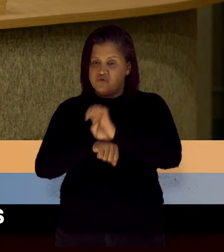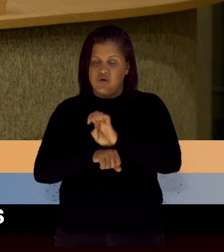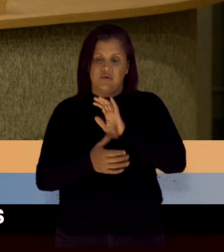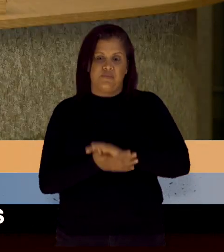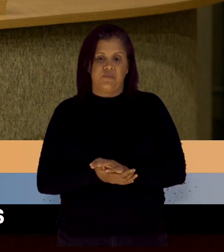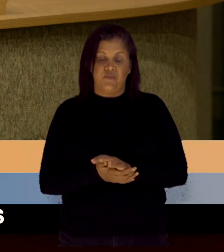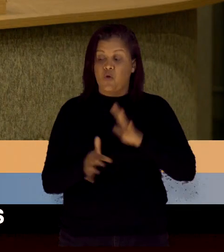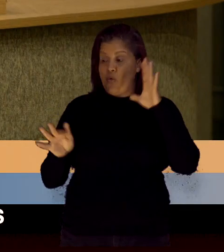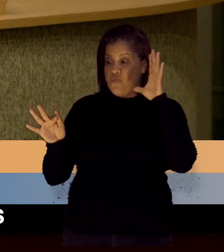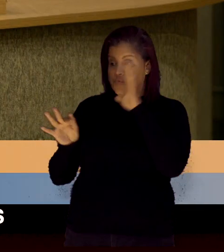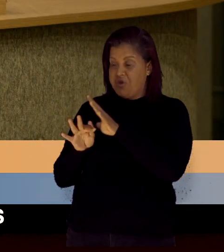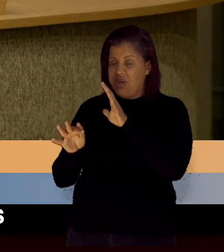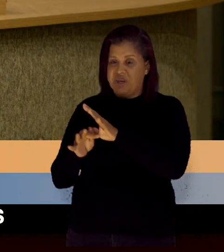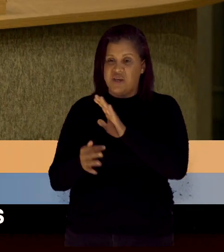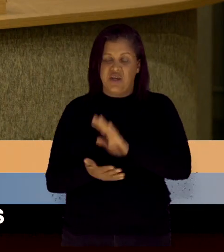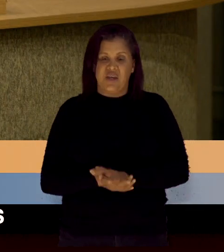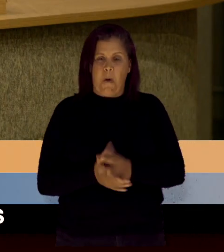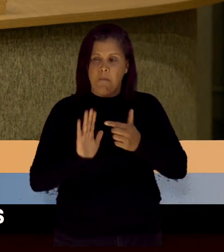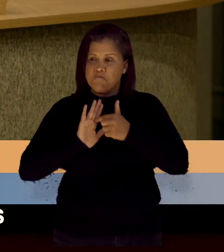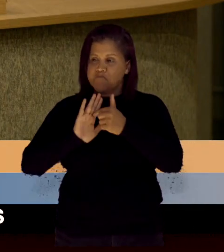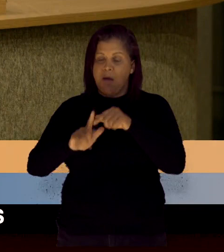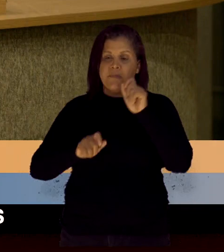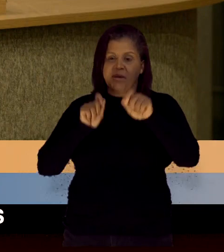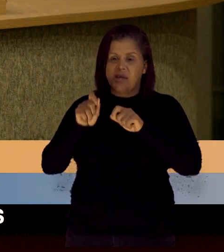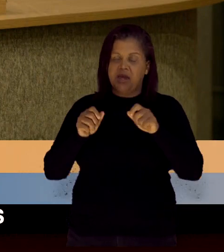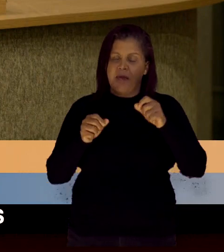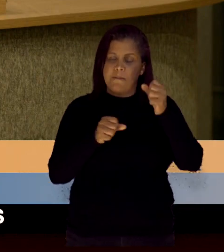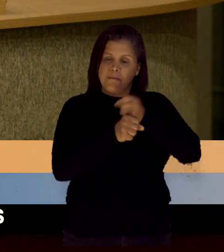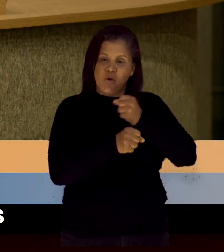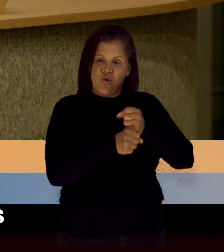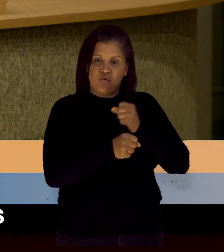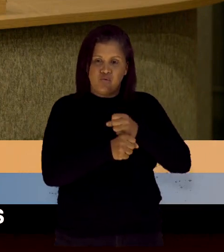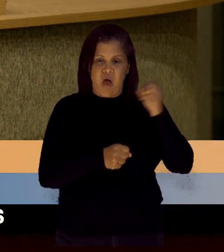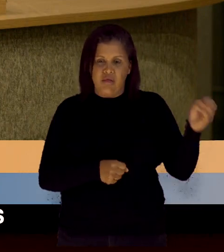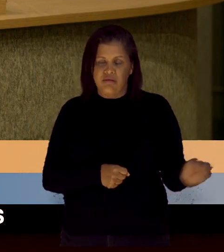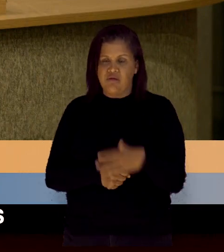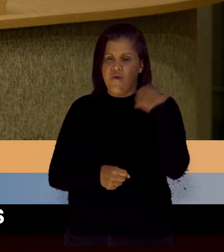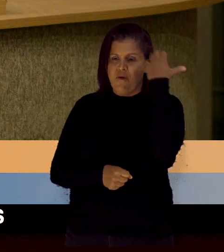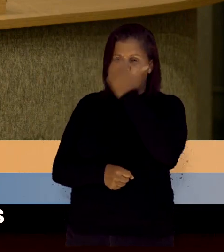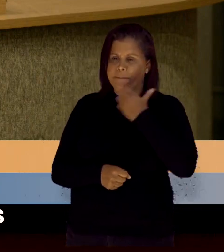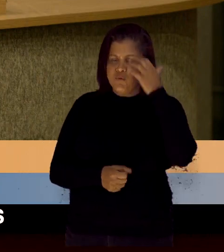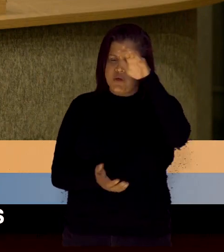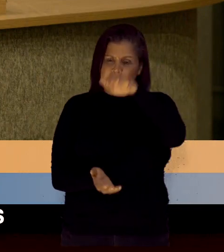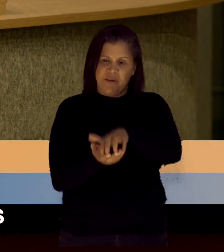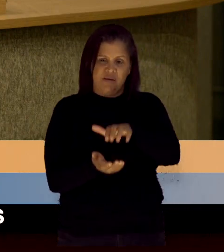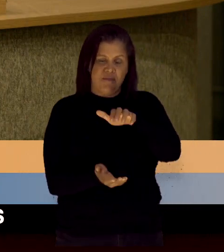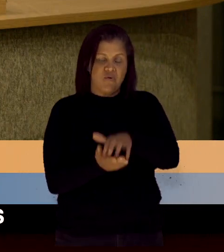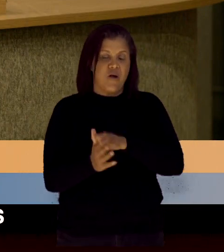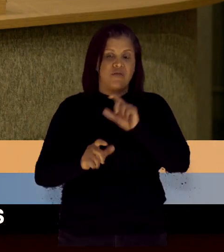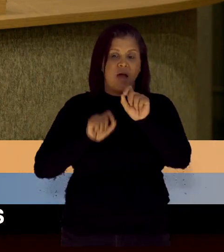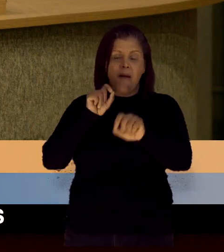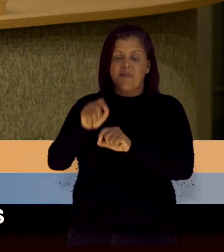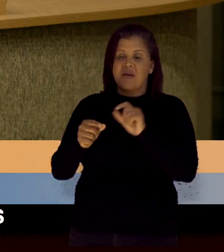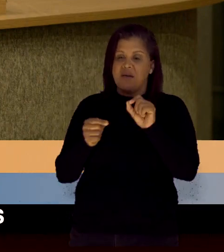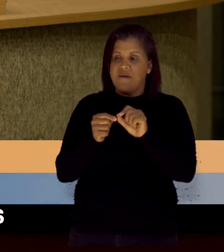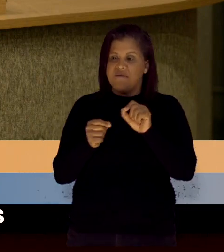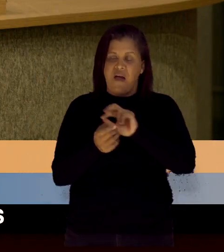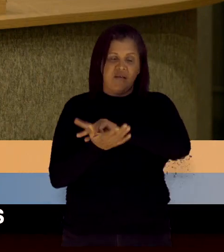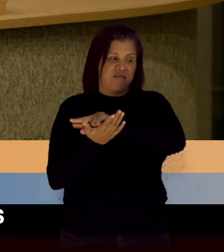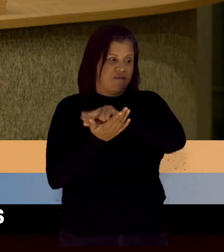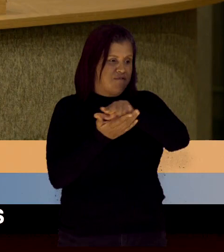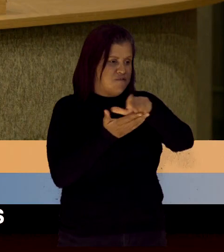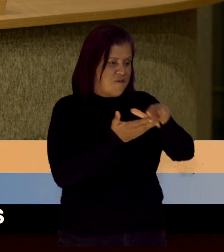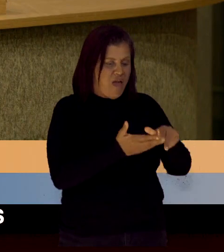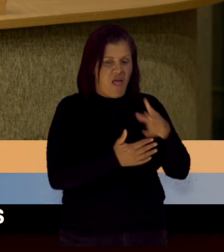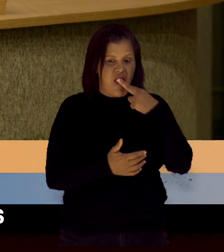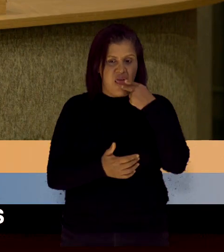O FIG é uma vitrine para quem produz a nova música pernambucana, para quem produz as diversas